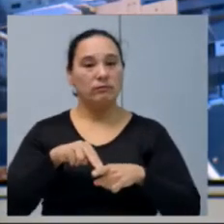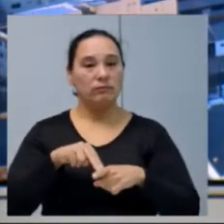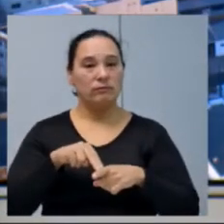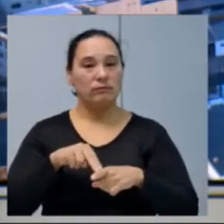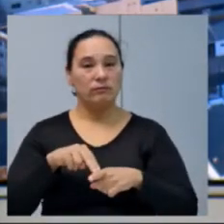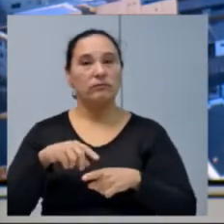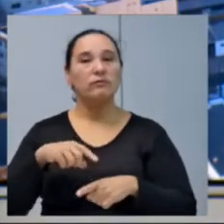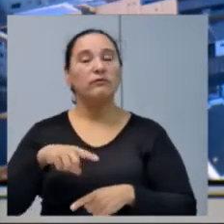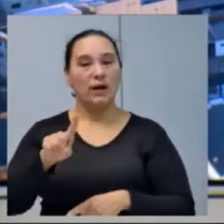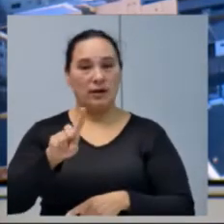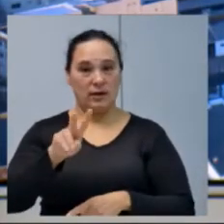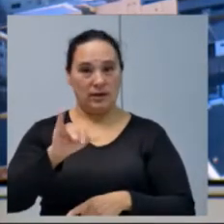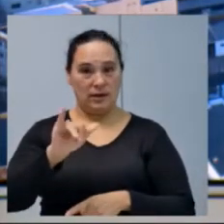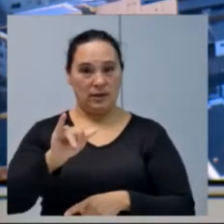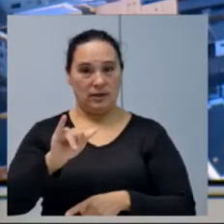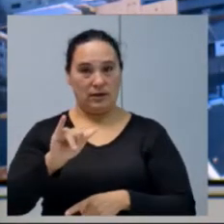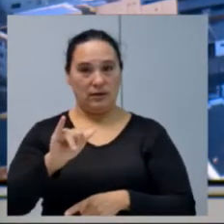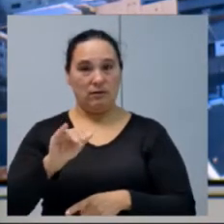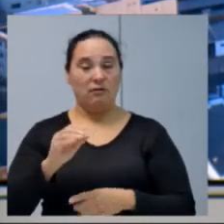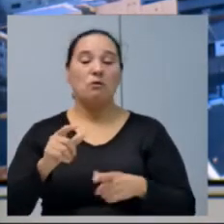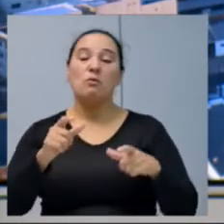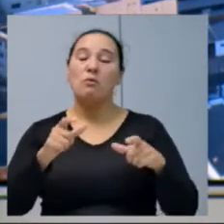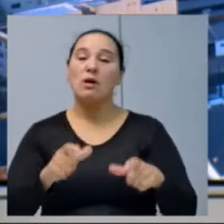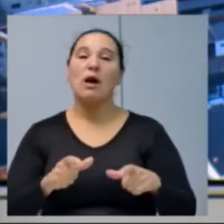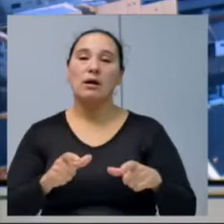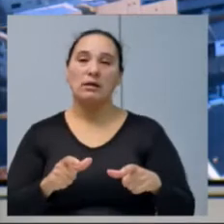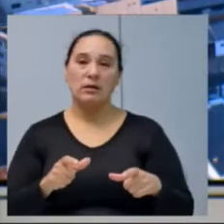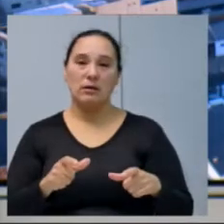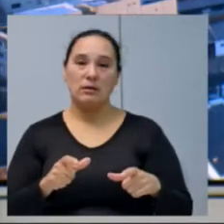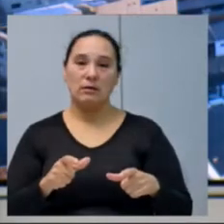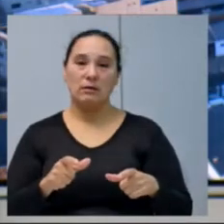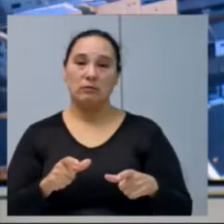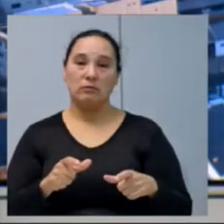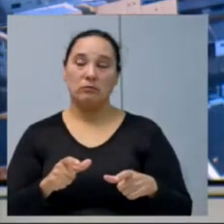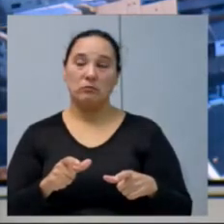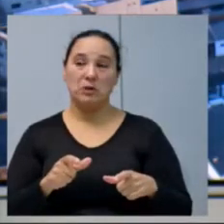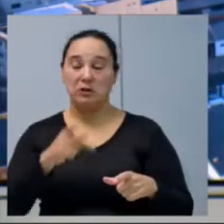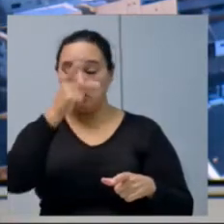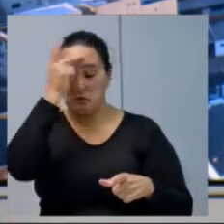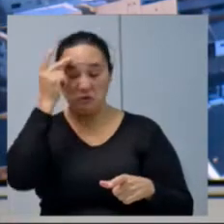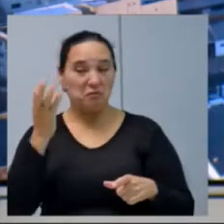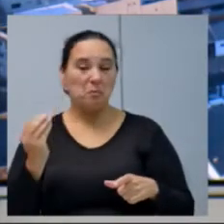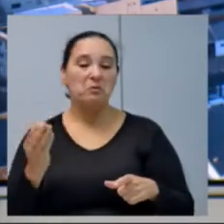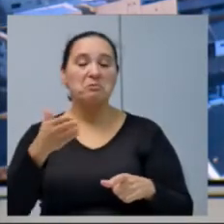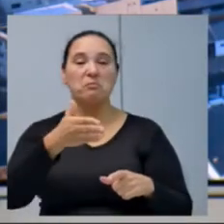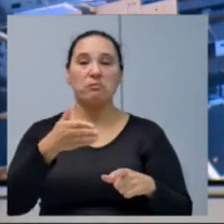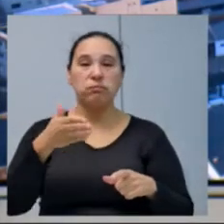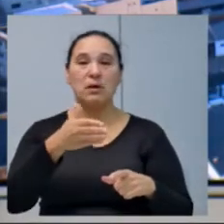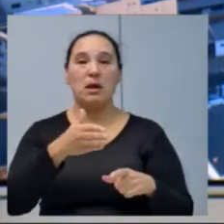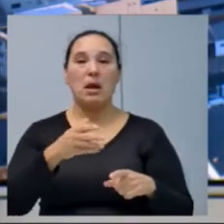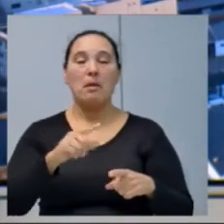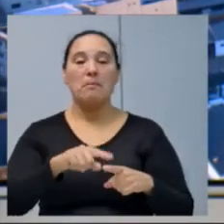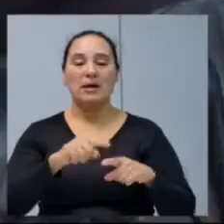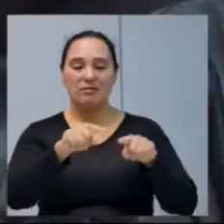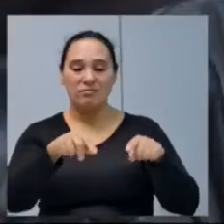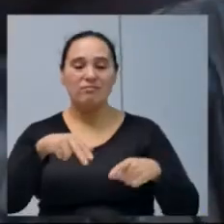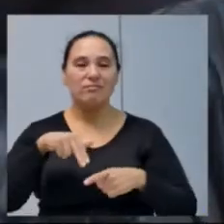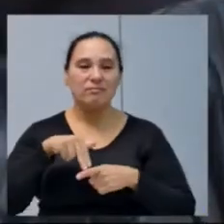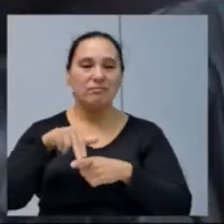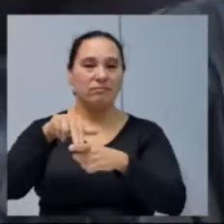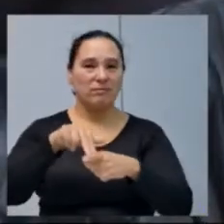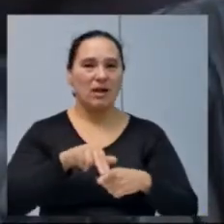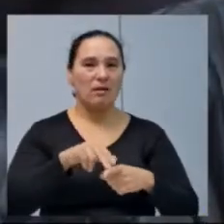É um lugar que, de certa forma, não é muito habitado. Mas pista de skate é